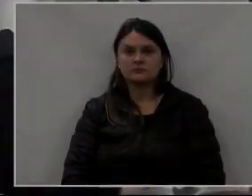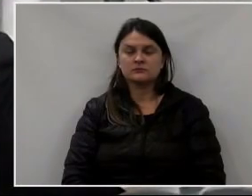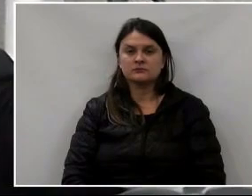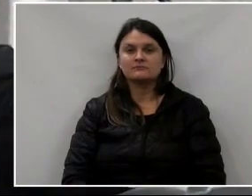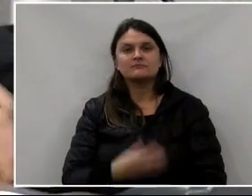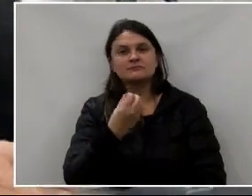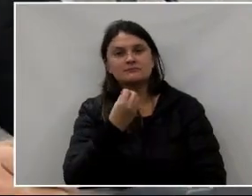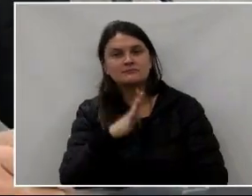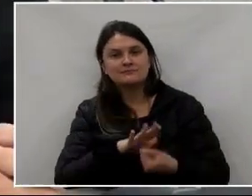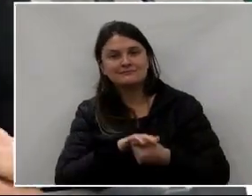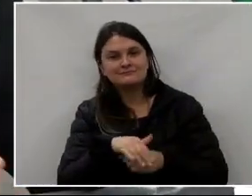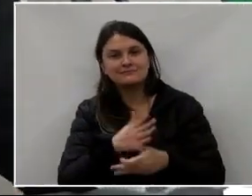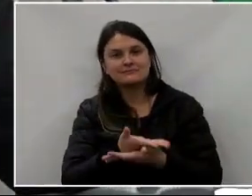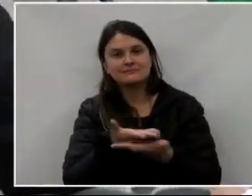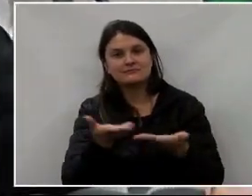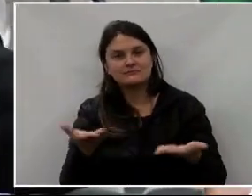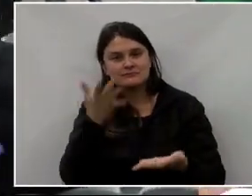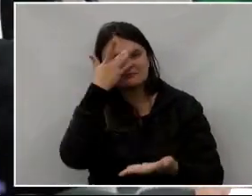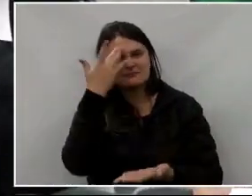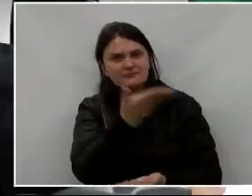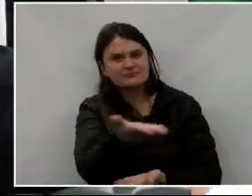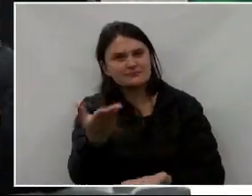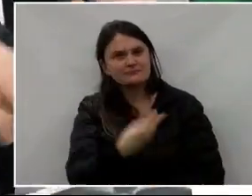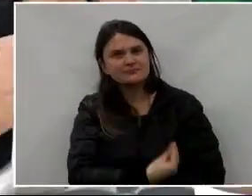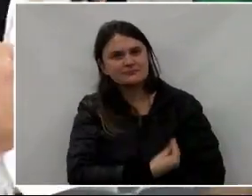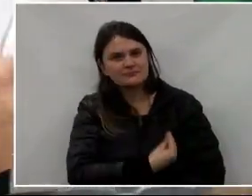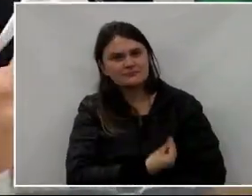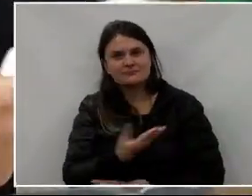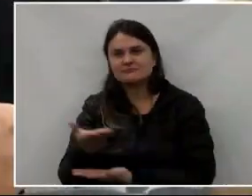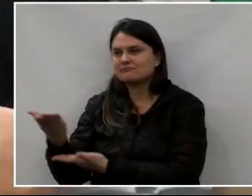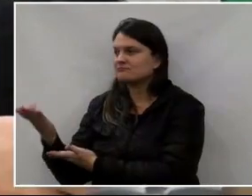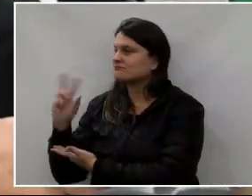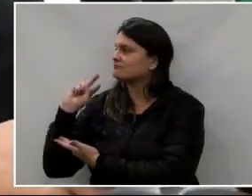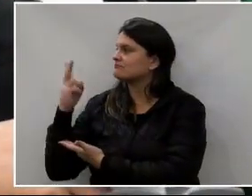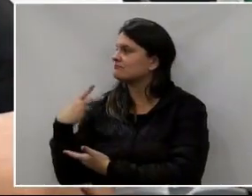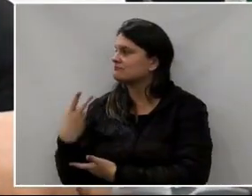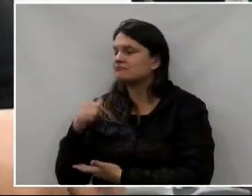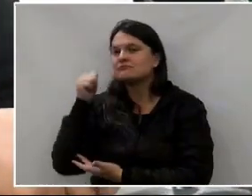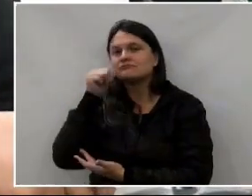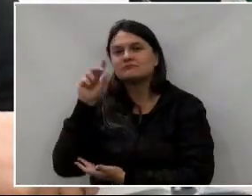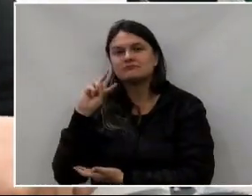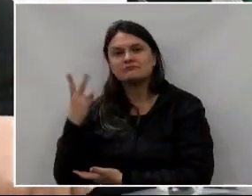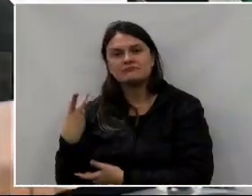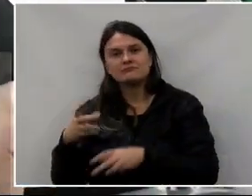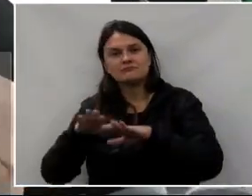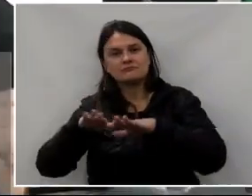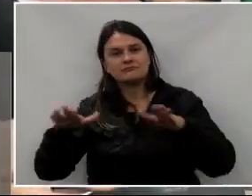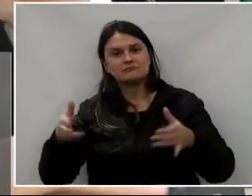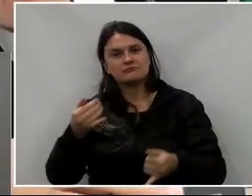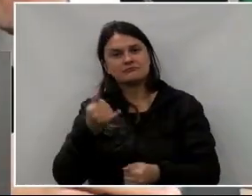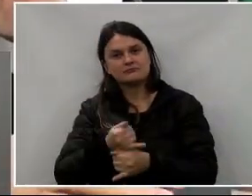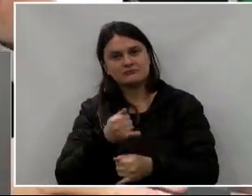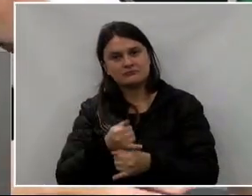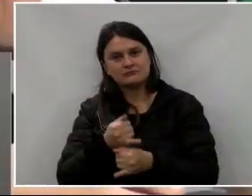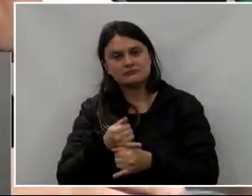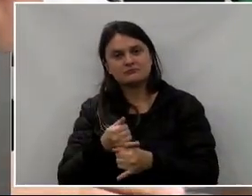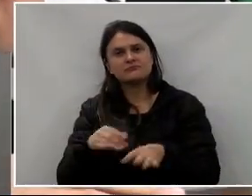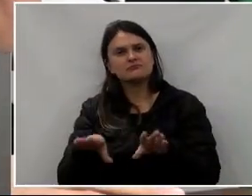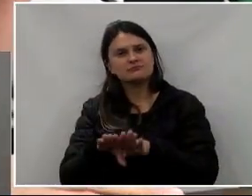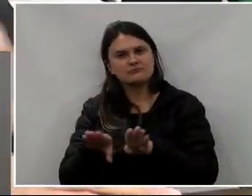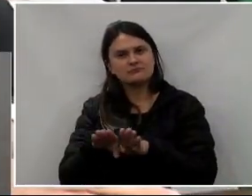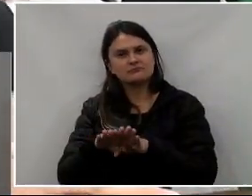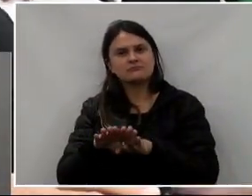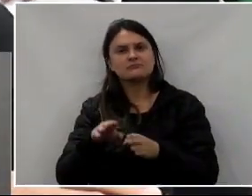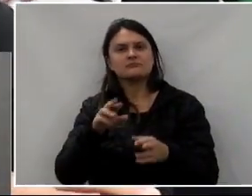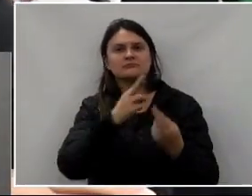Boa noite a todos, público presente, senhores vereadores e vereadoras, mesa diretora, e também a nossa